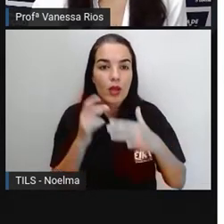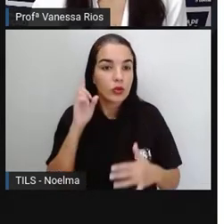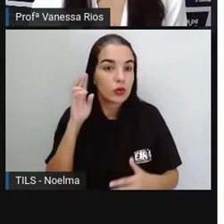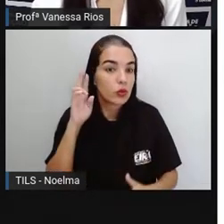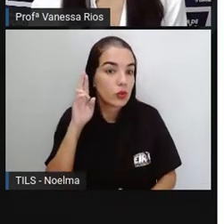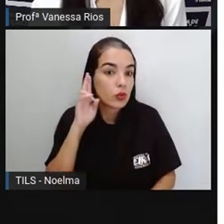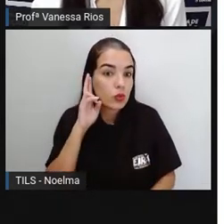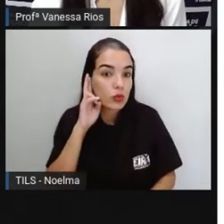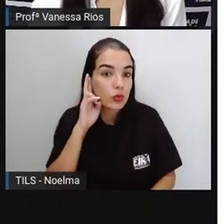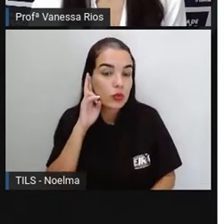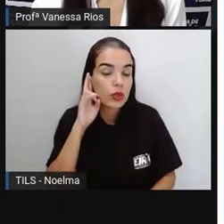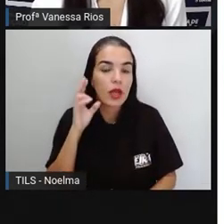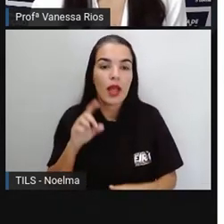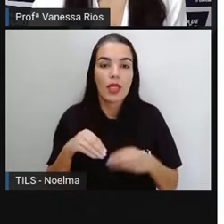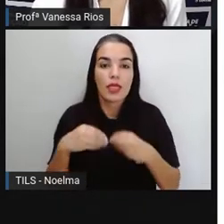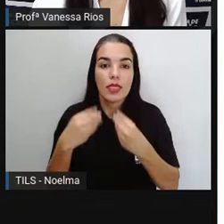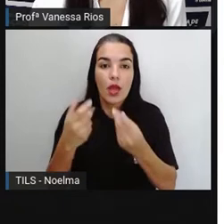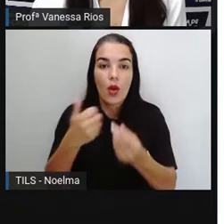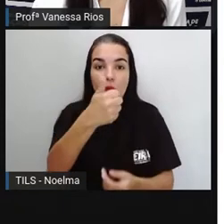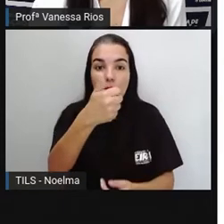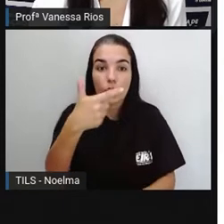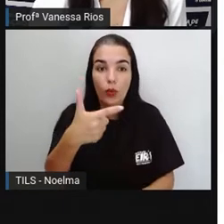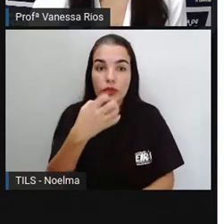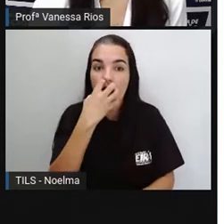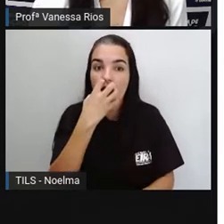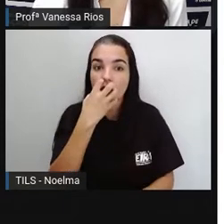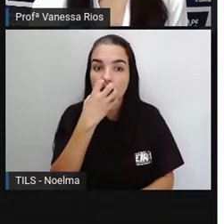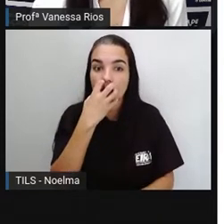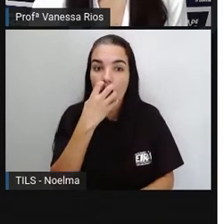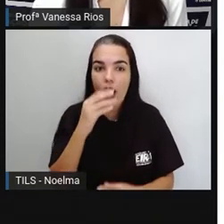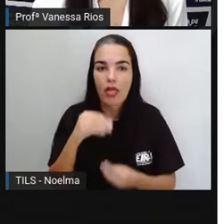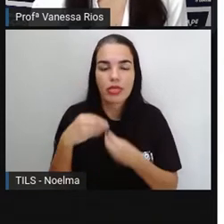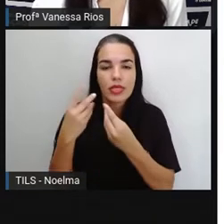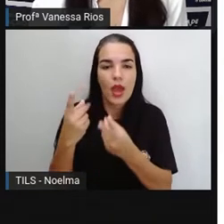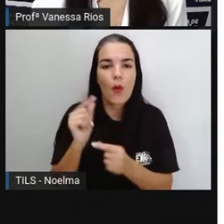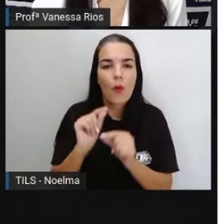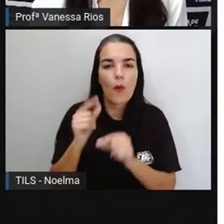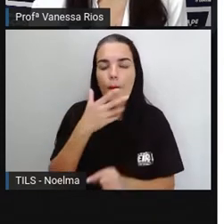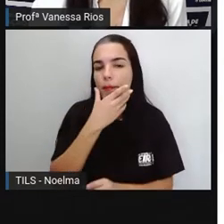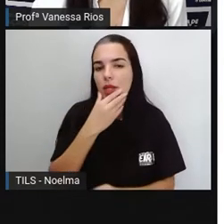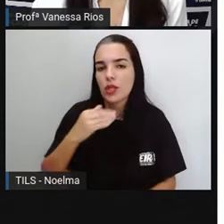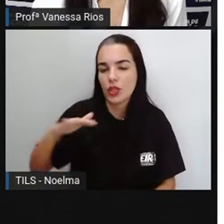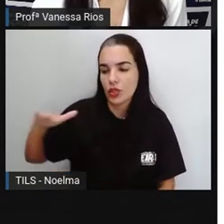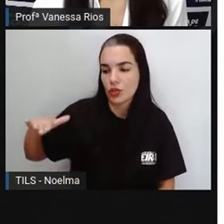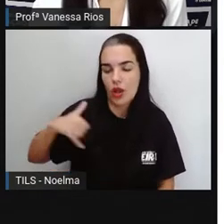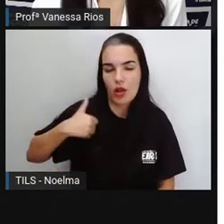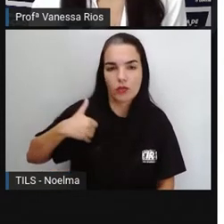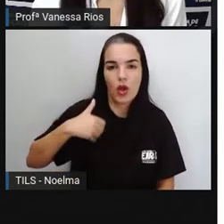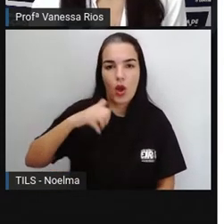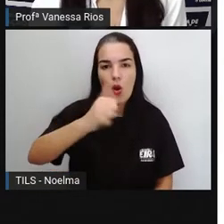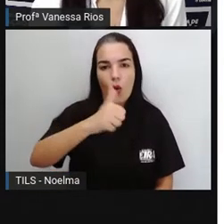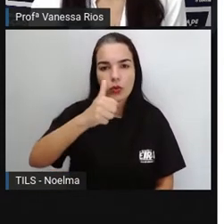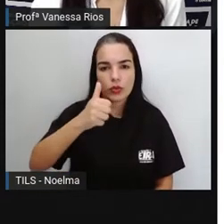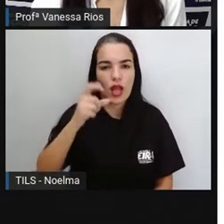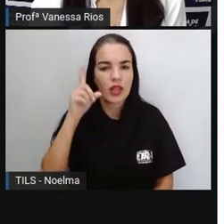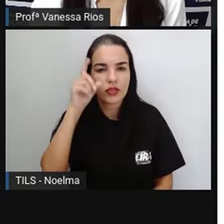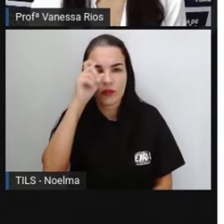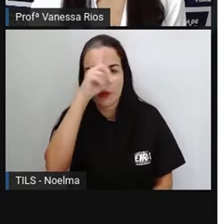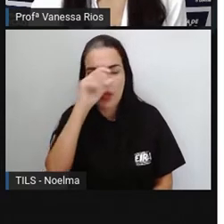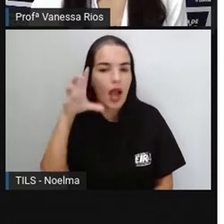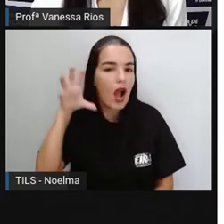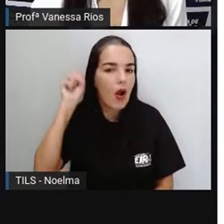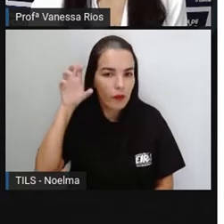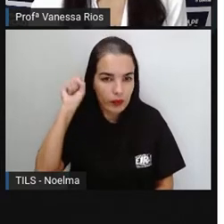Uma delas foi James Chum, um menino de 11 anos com dificuldades de audição.